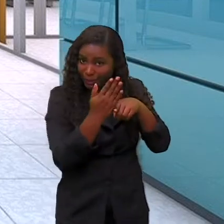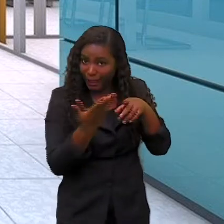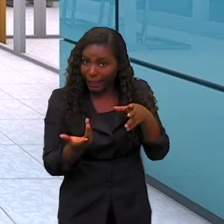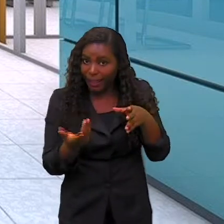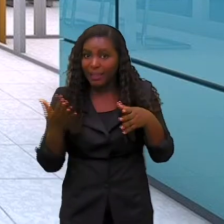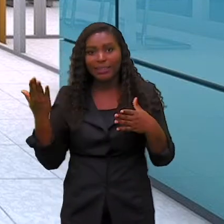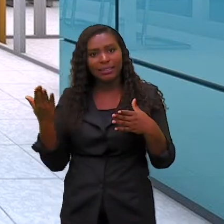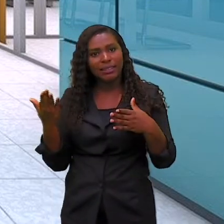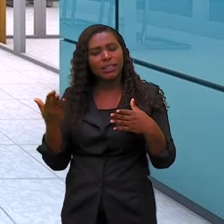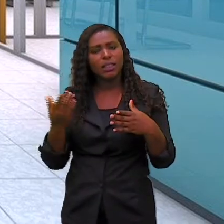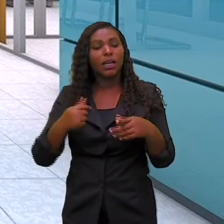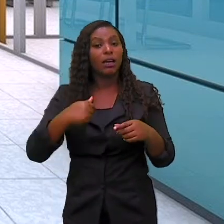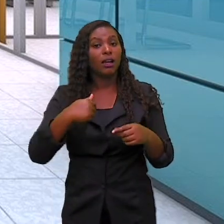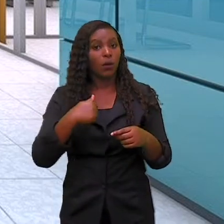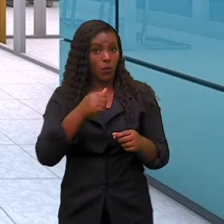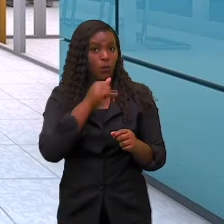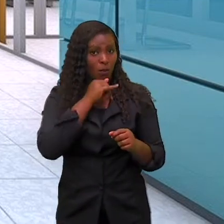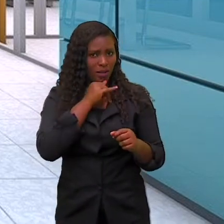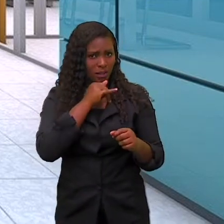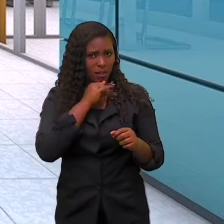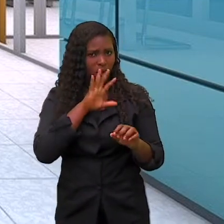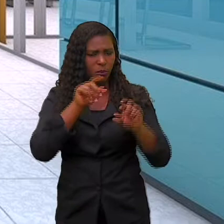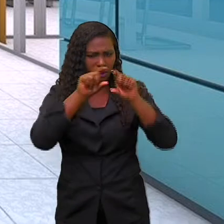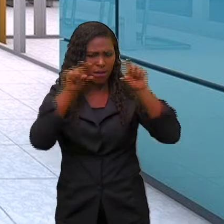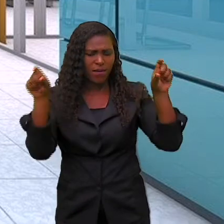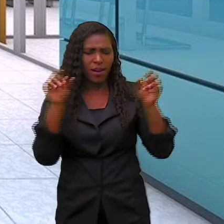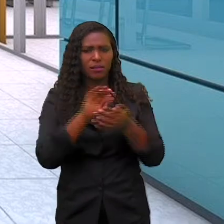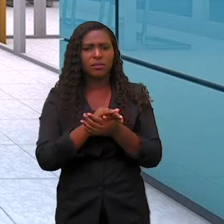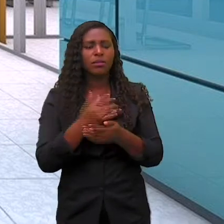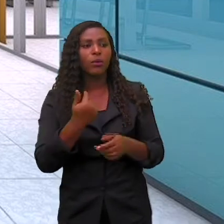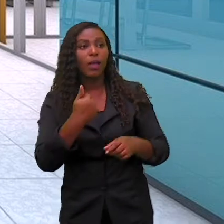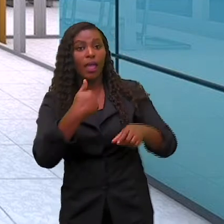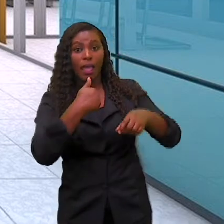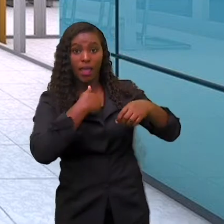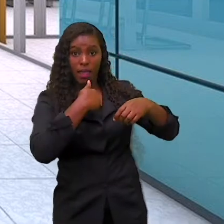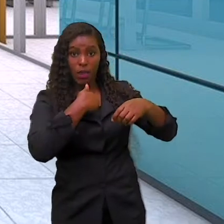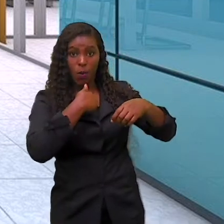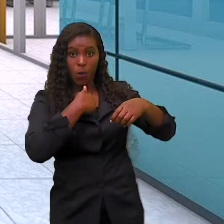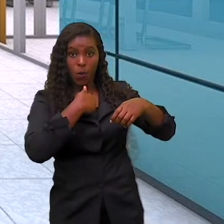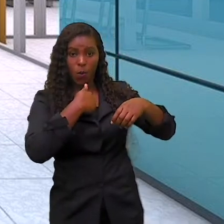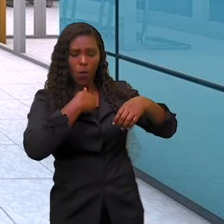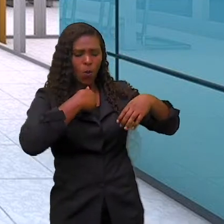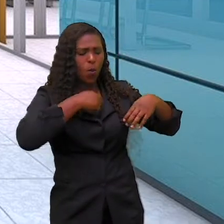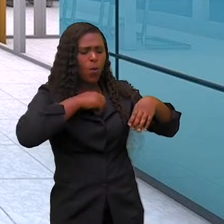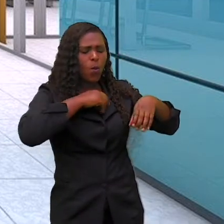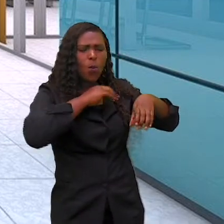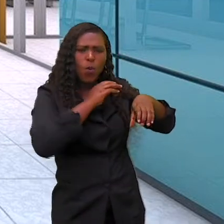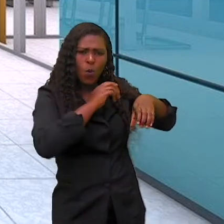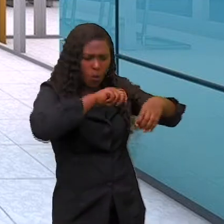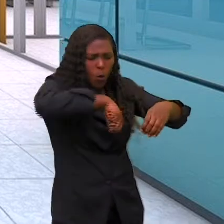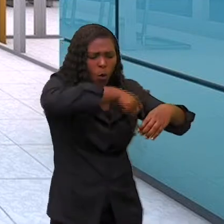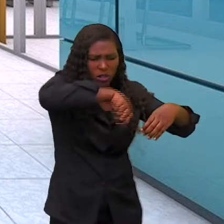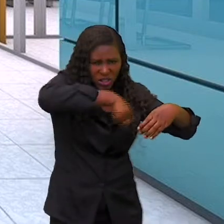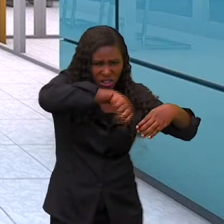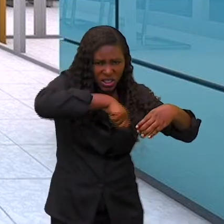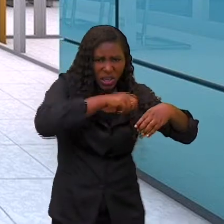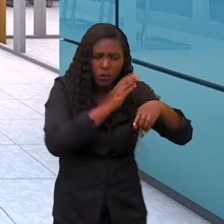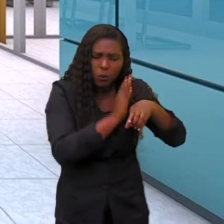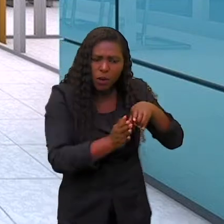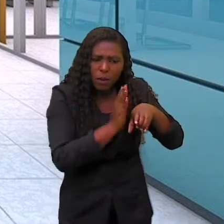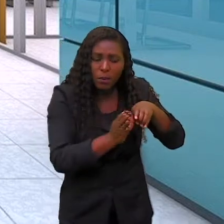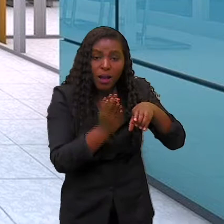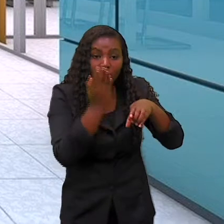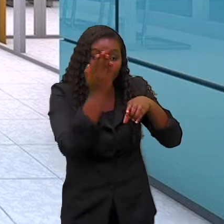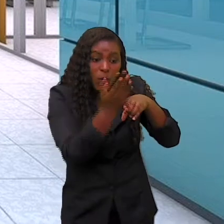falo para vocês assim, ó, eu me cortei, quem fez a ação, pessoal? Eu. E quem recebeu esse corte?